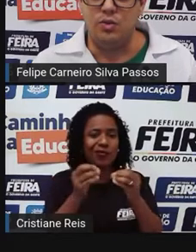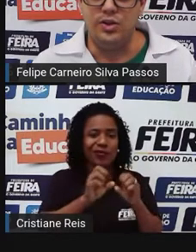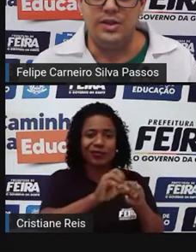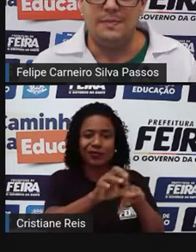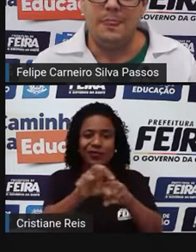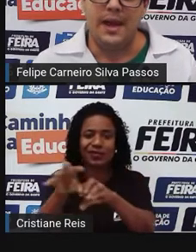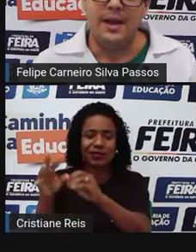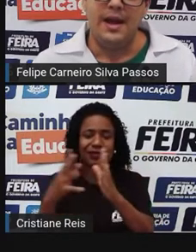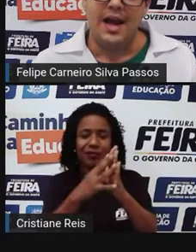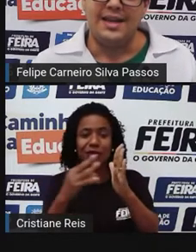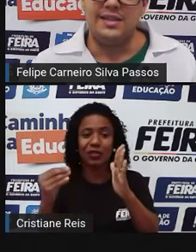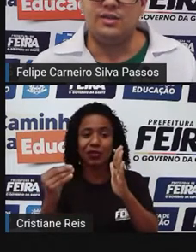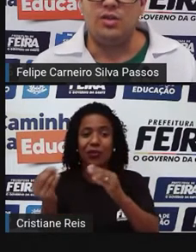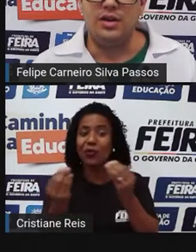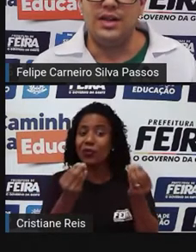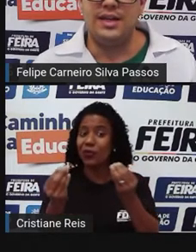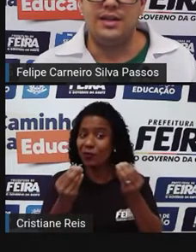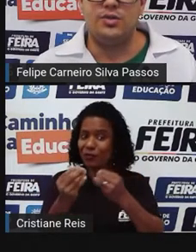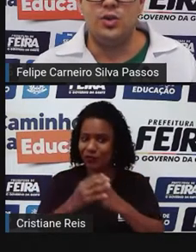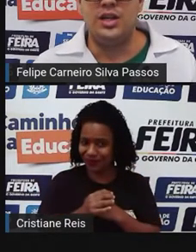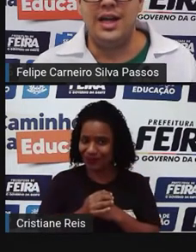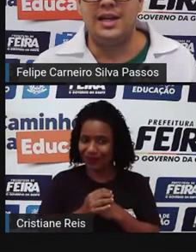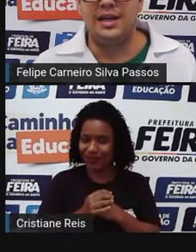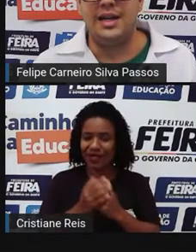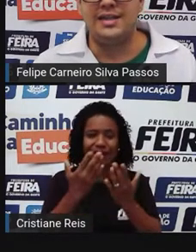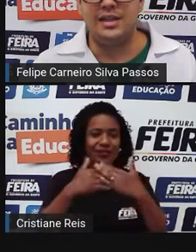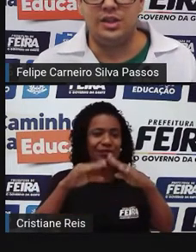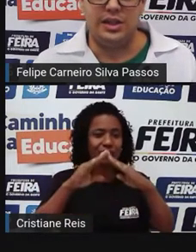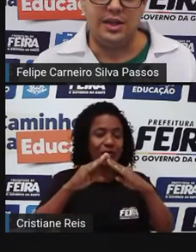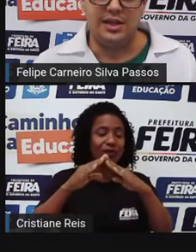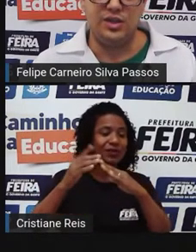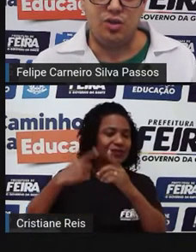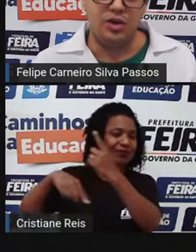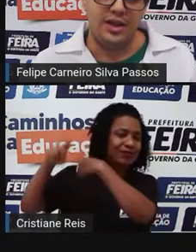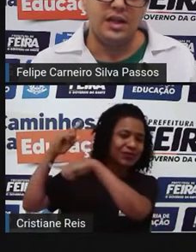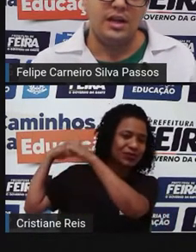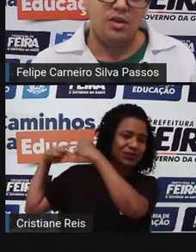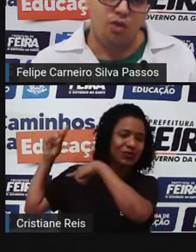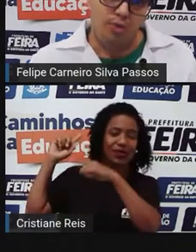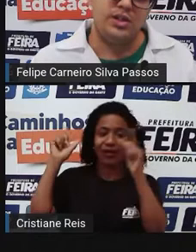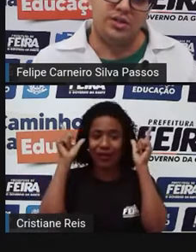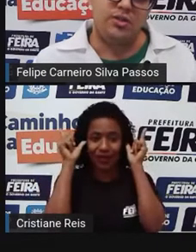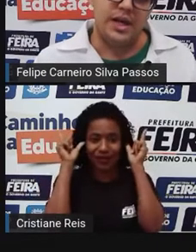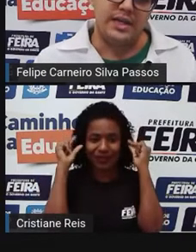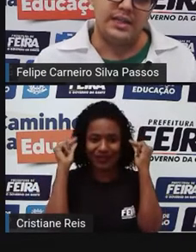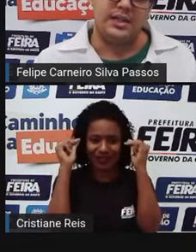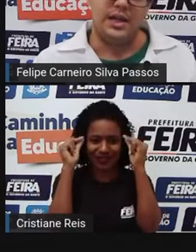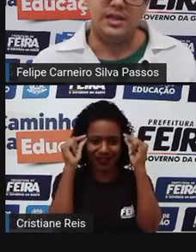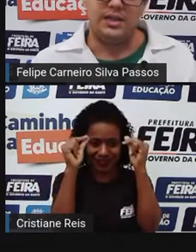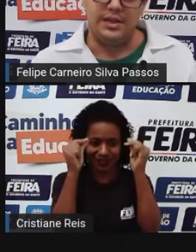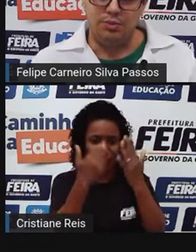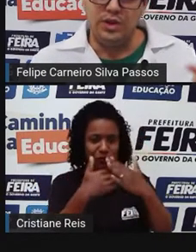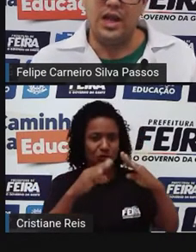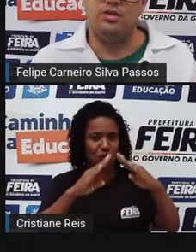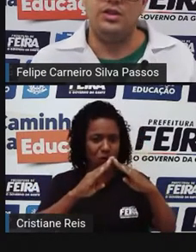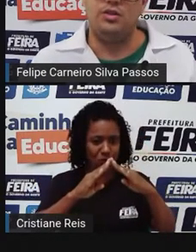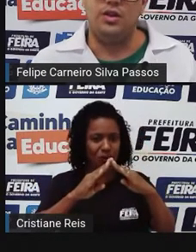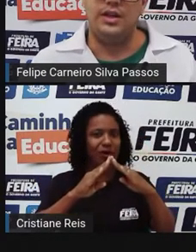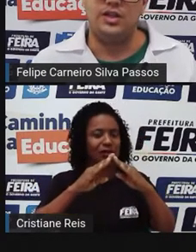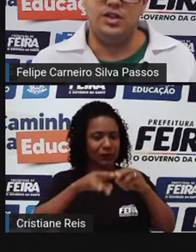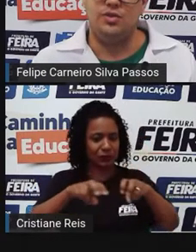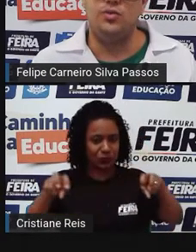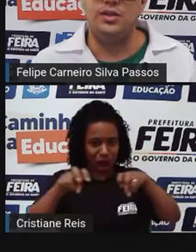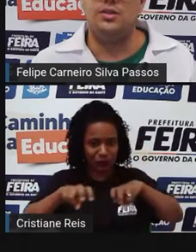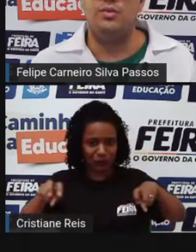gente tem hoje, né? As escolas, elas surgem lá na Grécia Antiga. Escola como a gente conhece, né? Esse modelo de